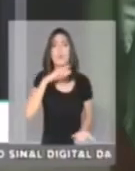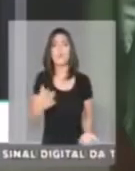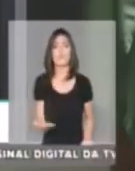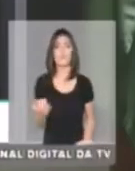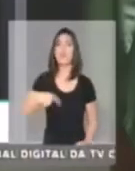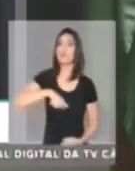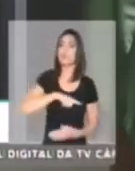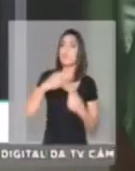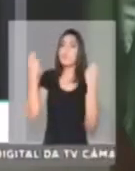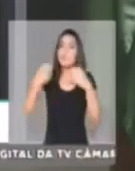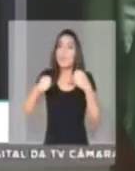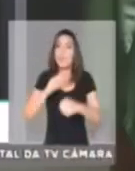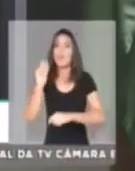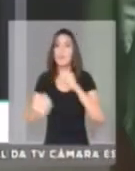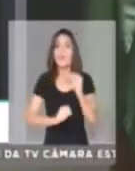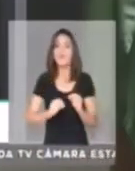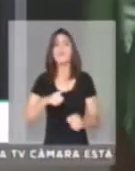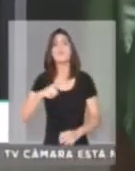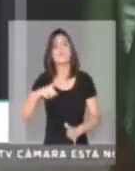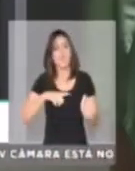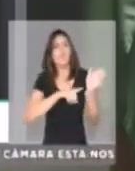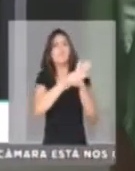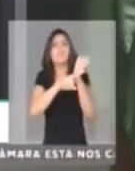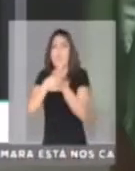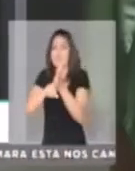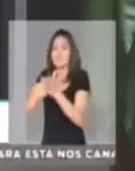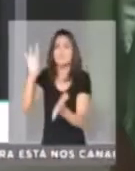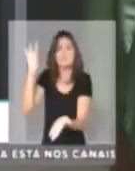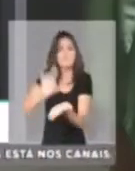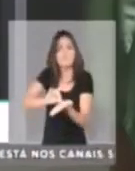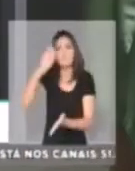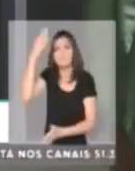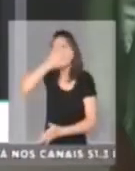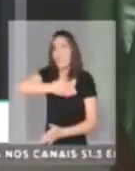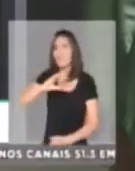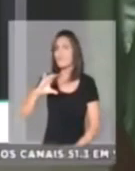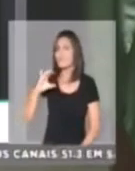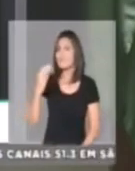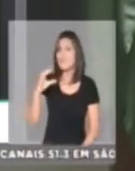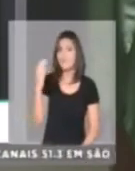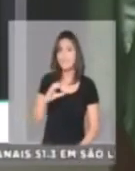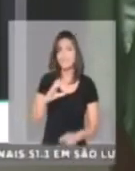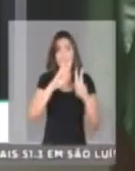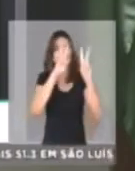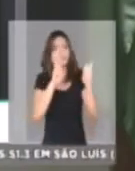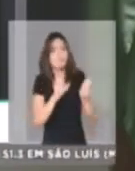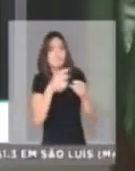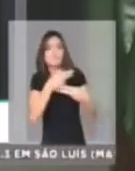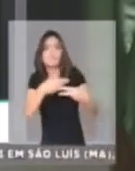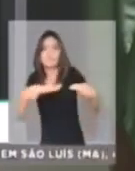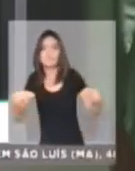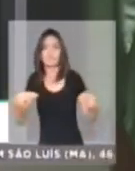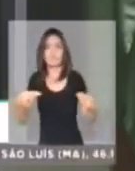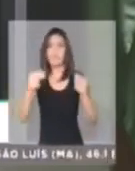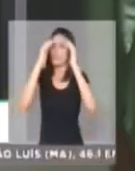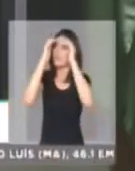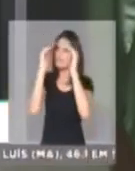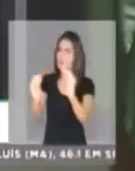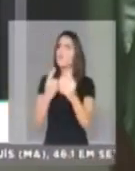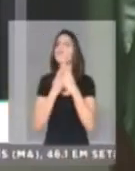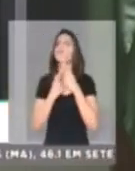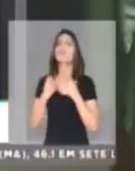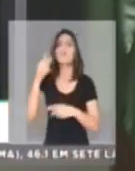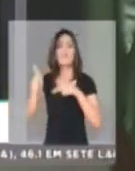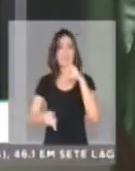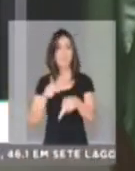sobre as evidências científicas que existem sobre cada coisa, respeitando a vontade popular e, claro,